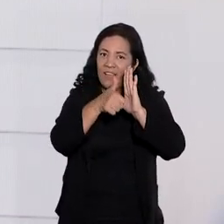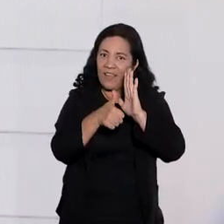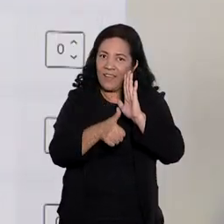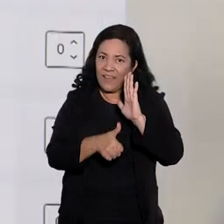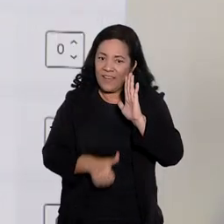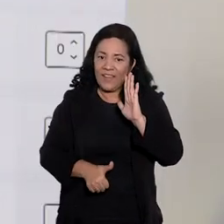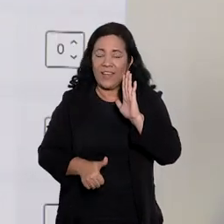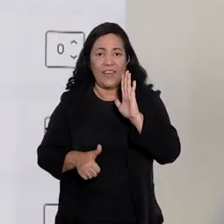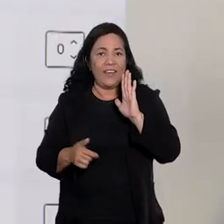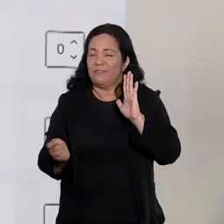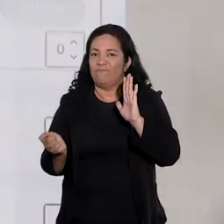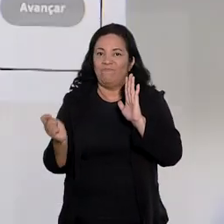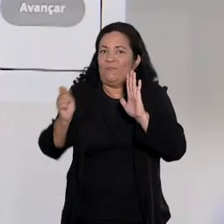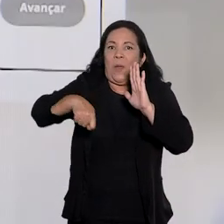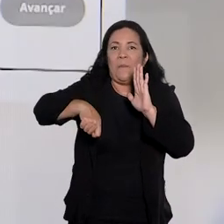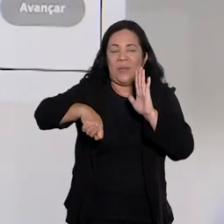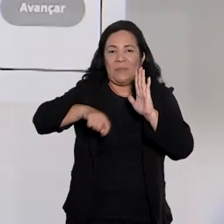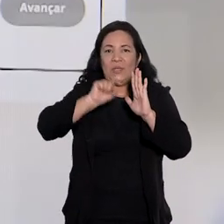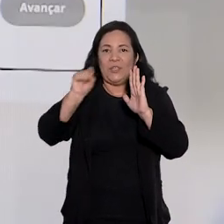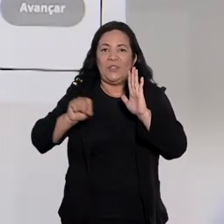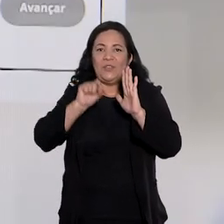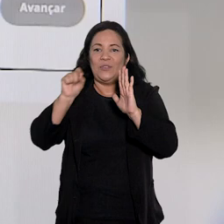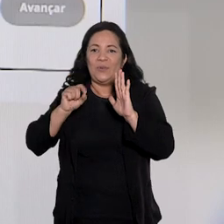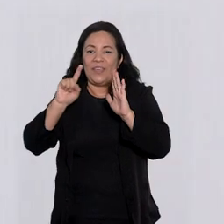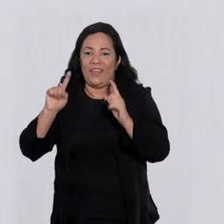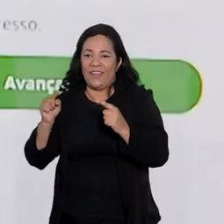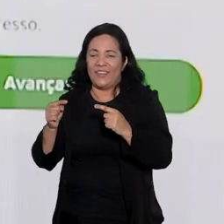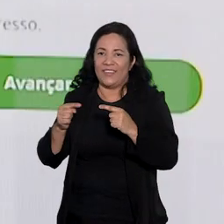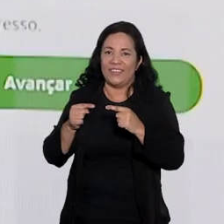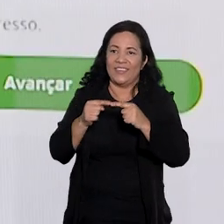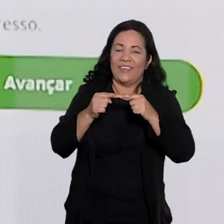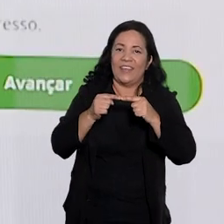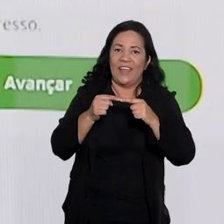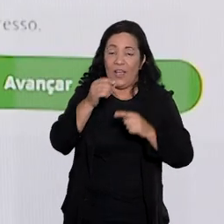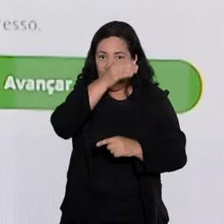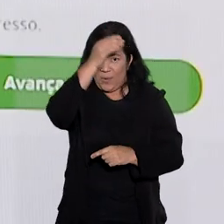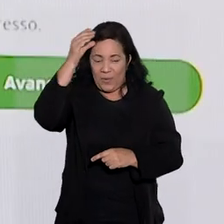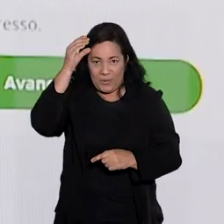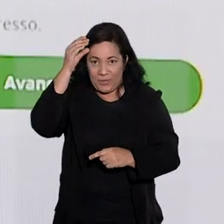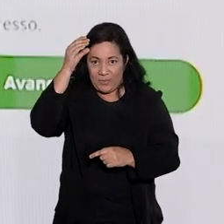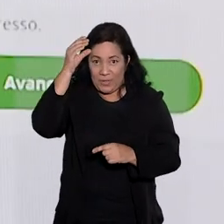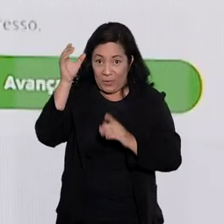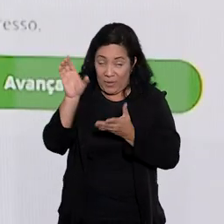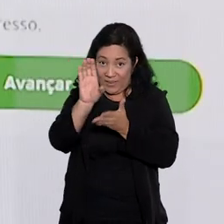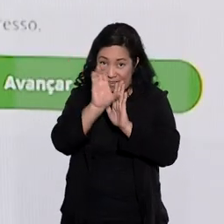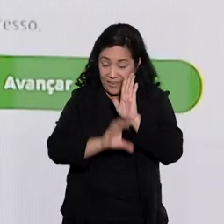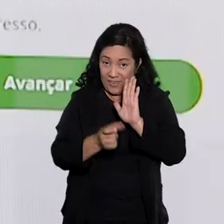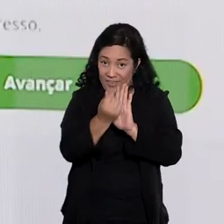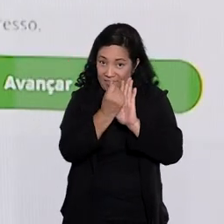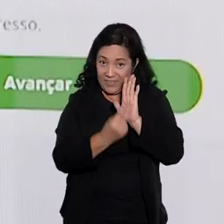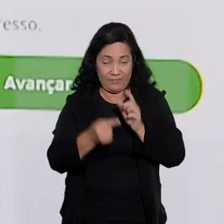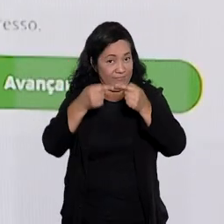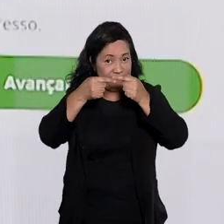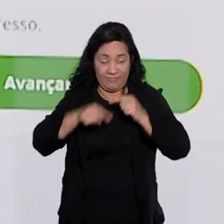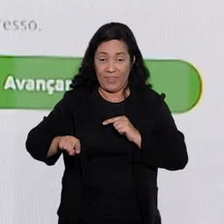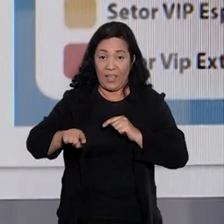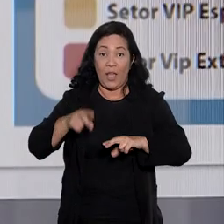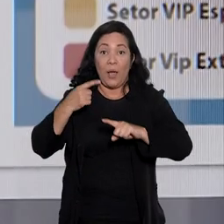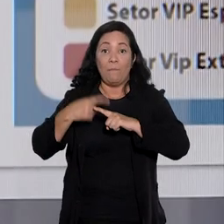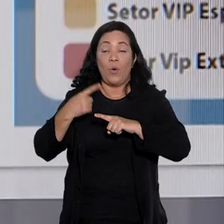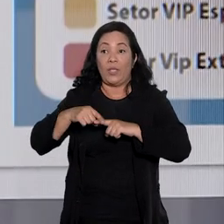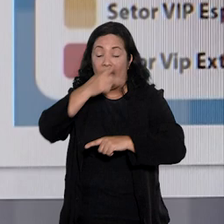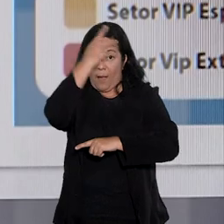finalista pura não permitiria o enquadramento da recorrente como consumidora. Segundo a relatora, cabe ao